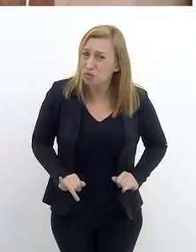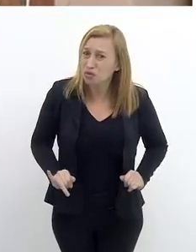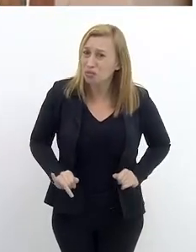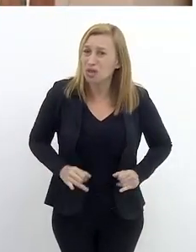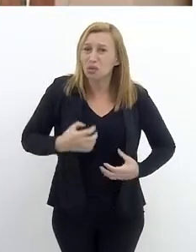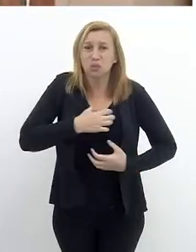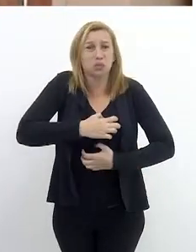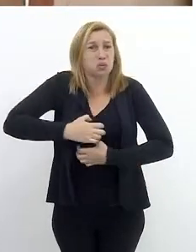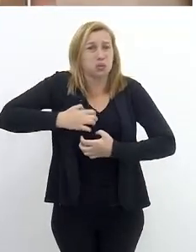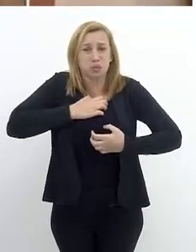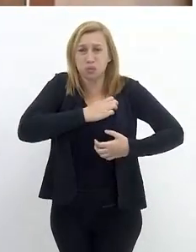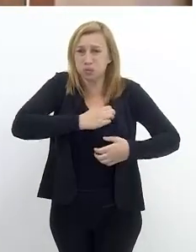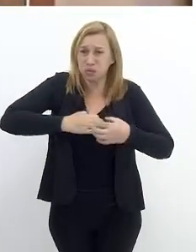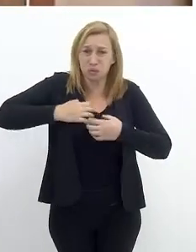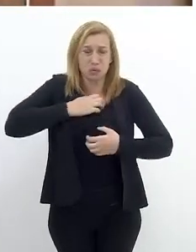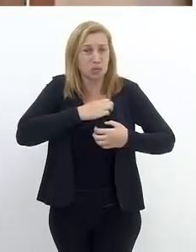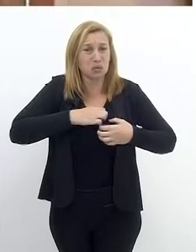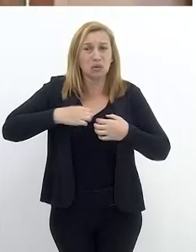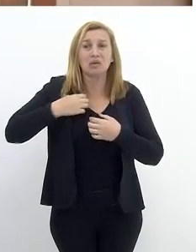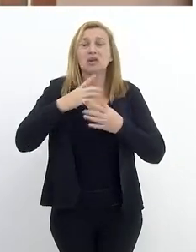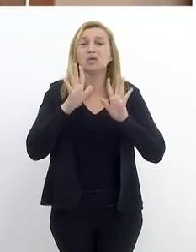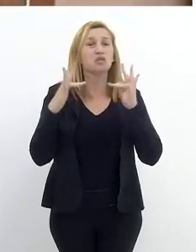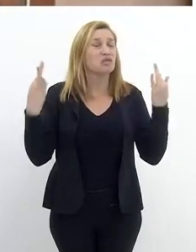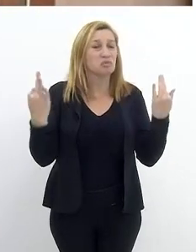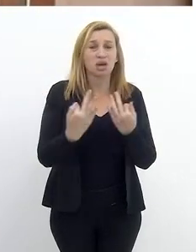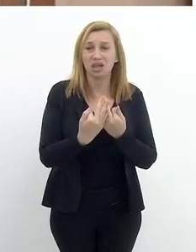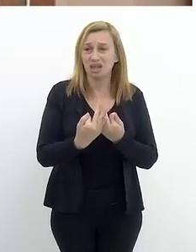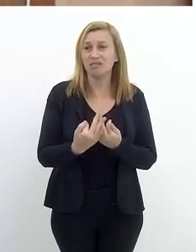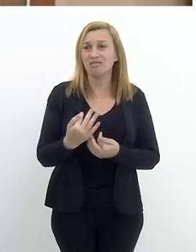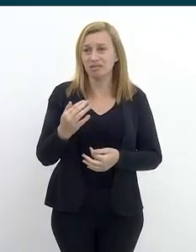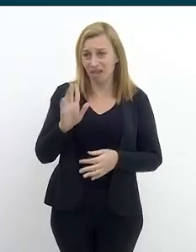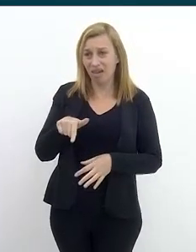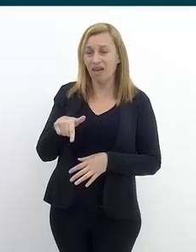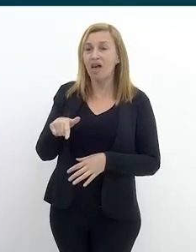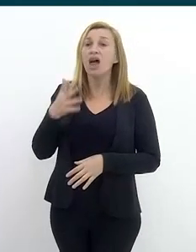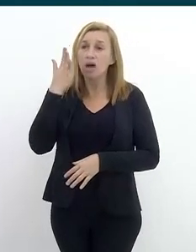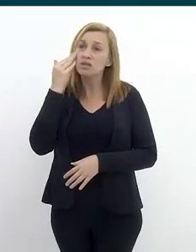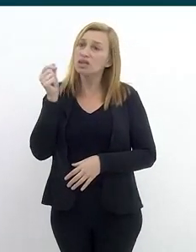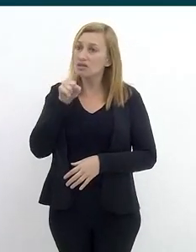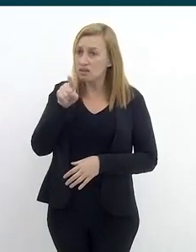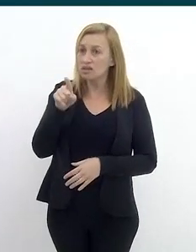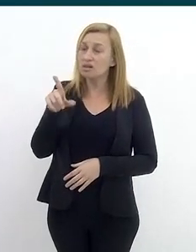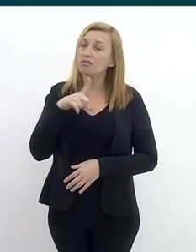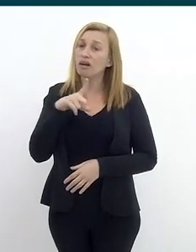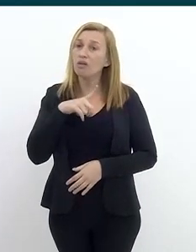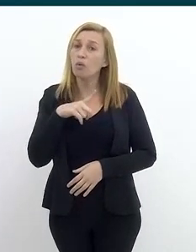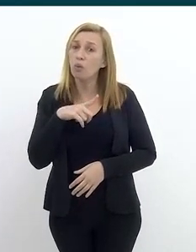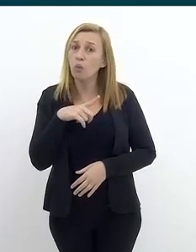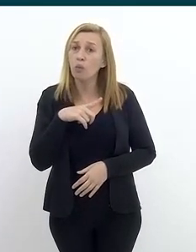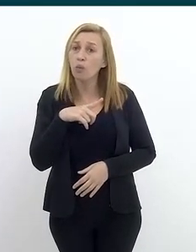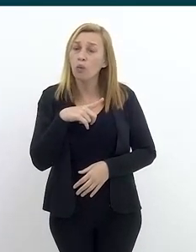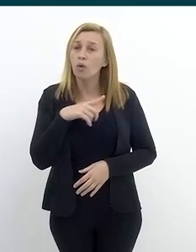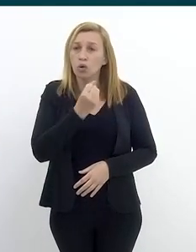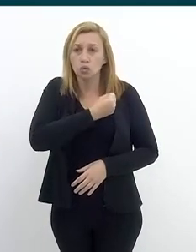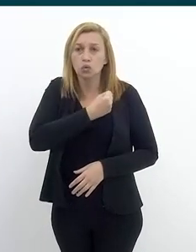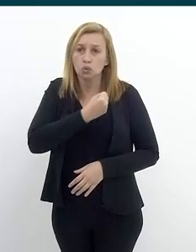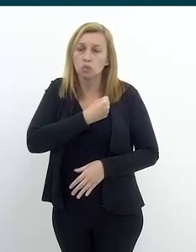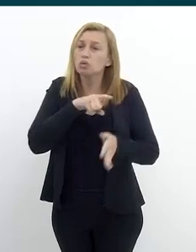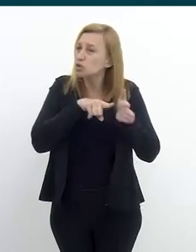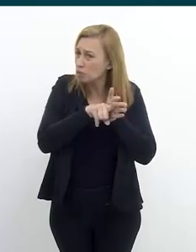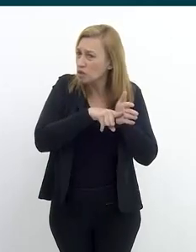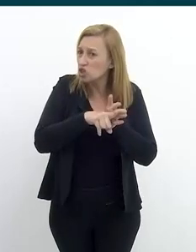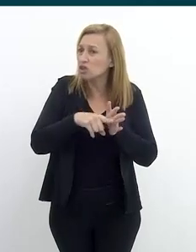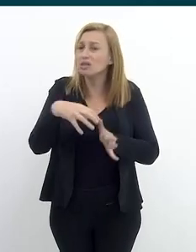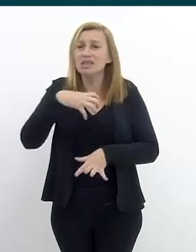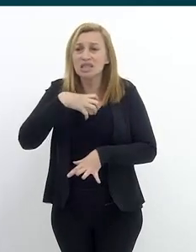verdade, isso deve mexer com a vida da família completamente. E eu sei que você tem dados,